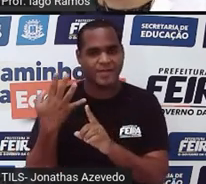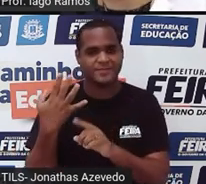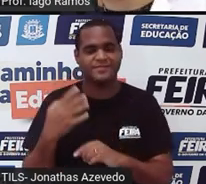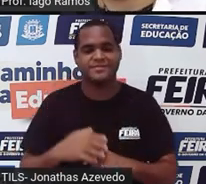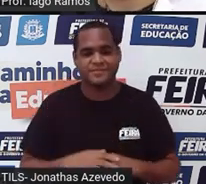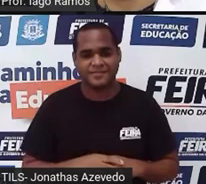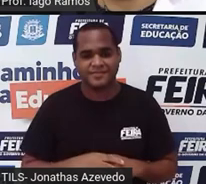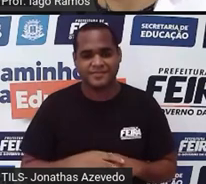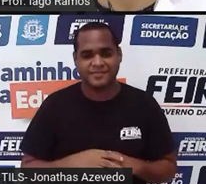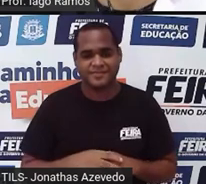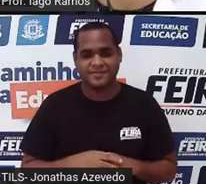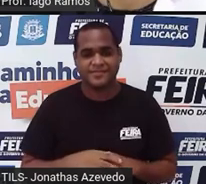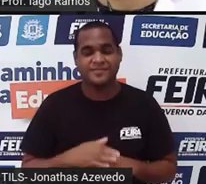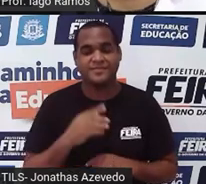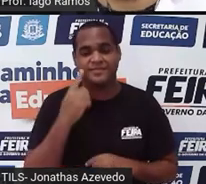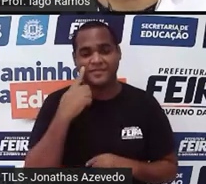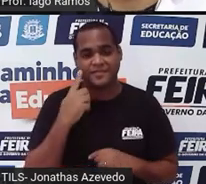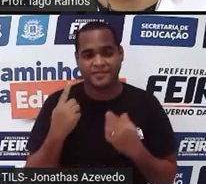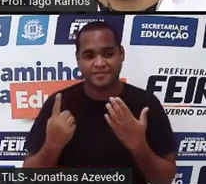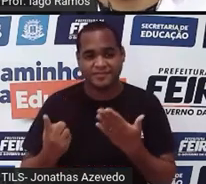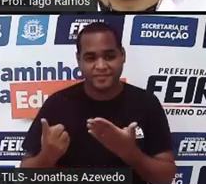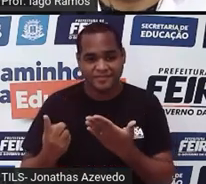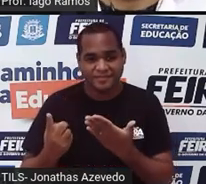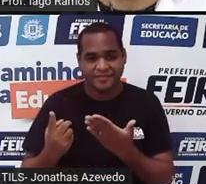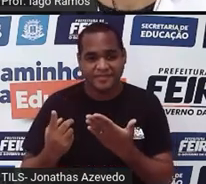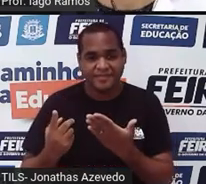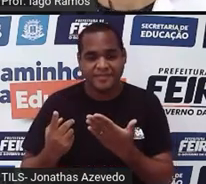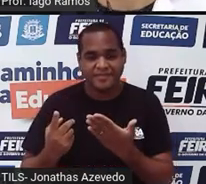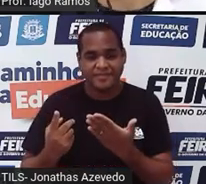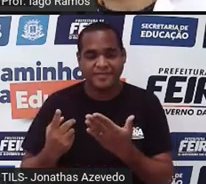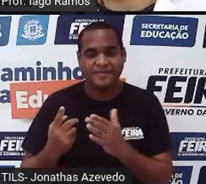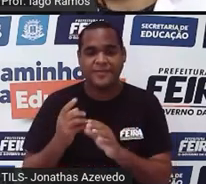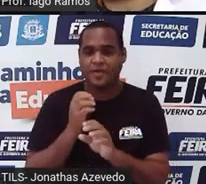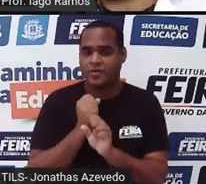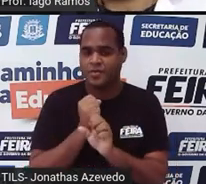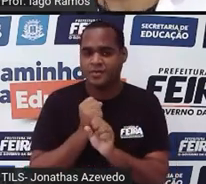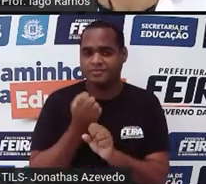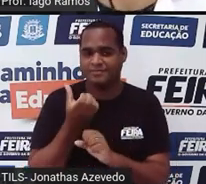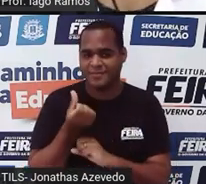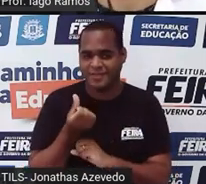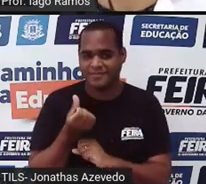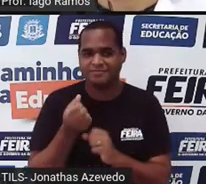eu peguei o número 3, somei com 6. dá 9.